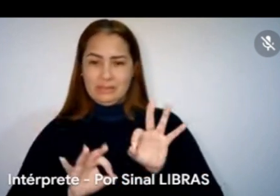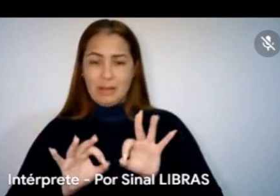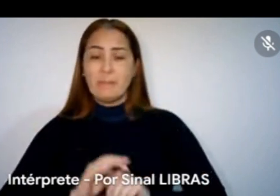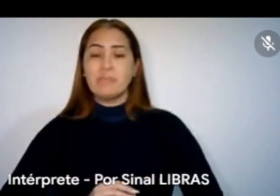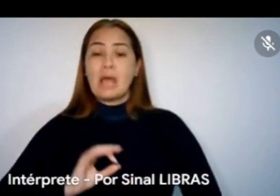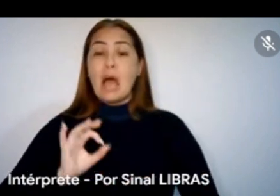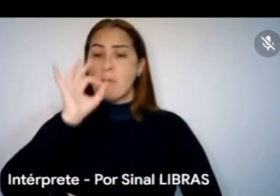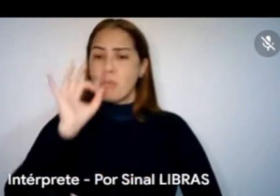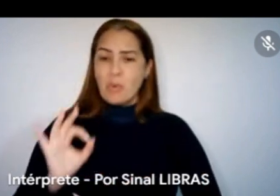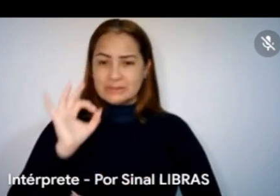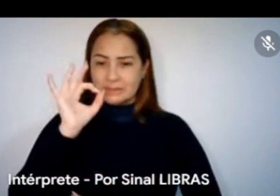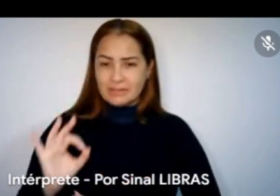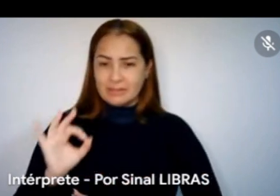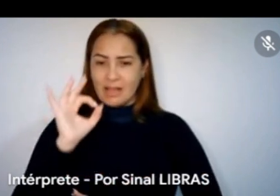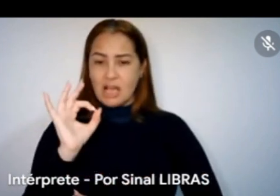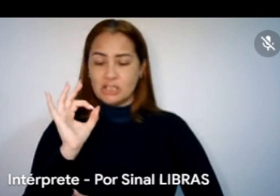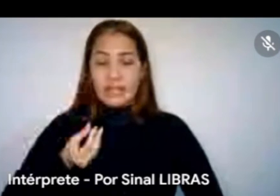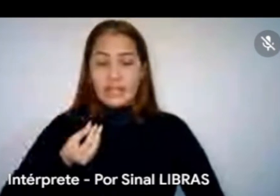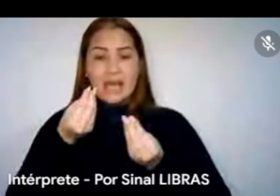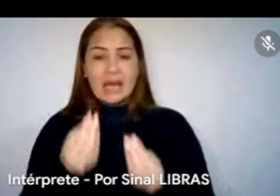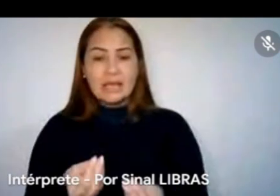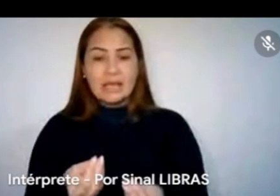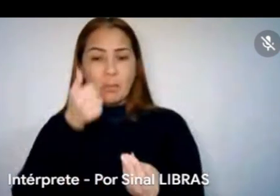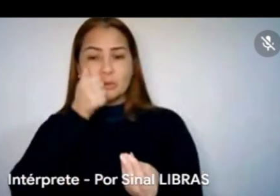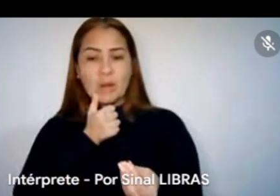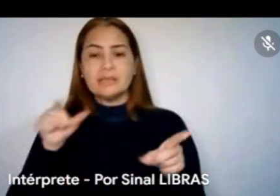ou pontos vocês dariam para as mulheres e pessoas idosas.